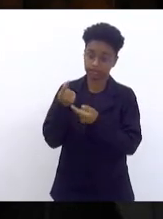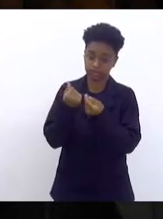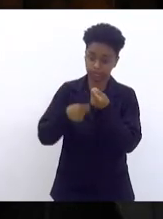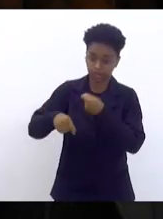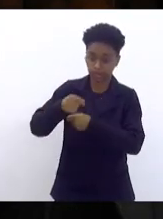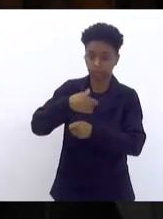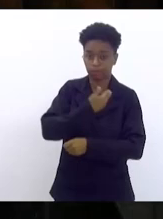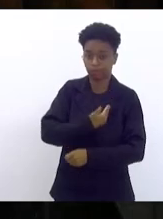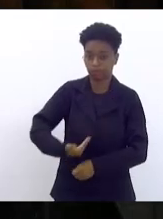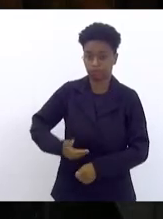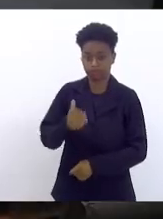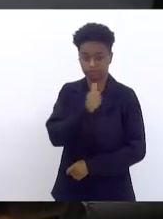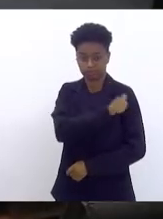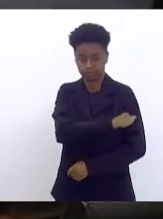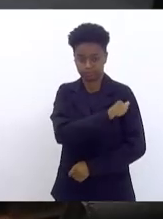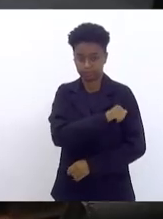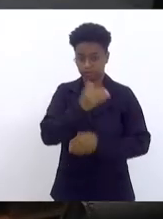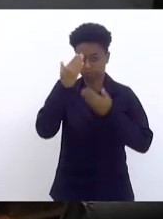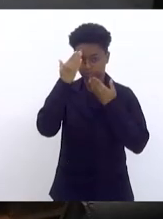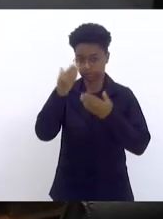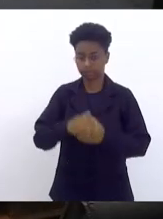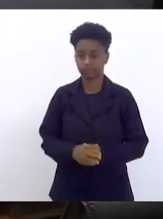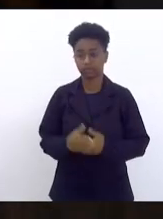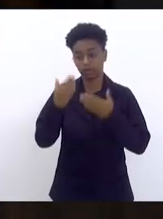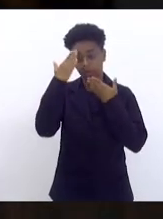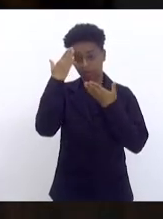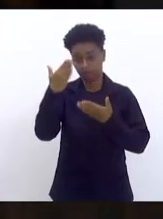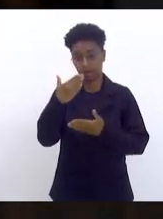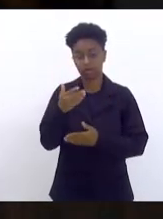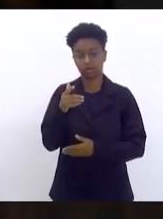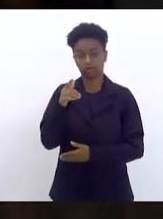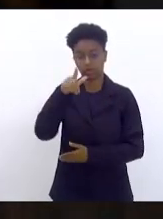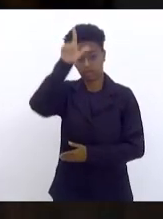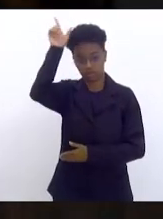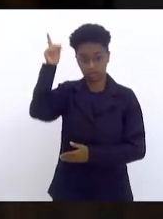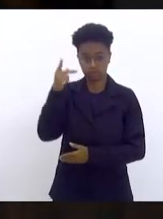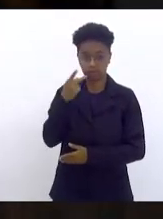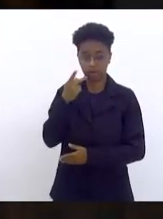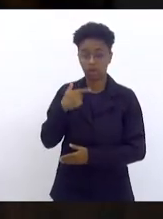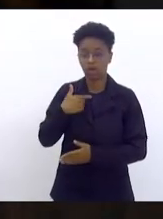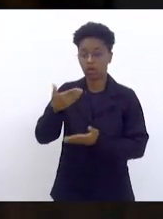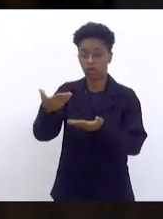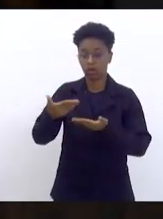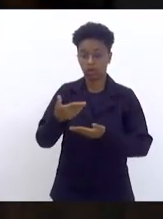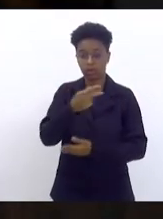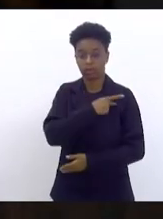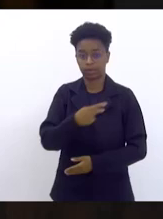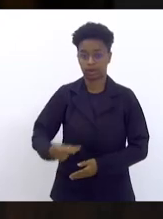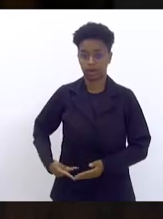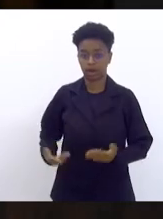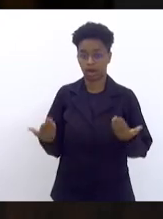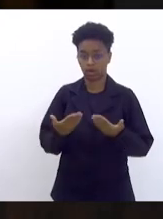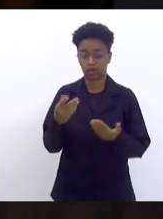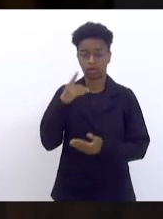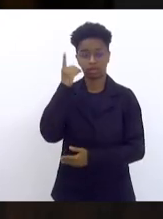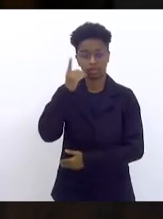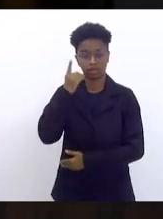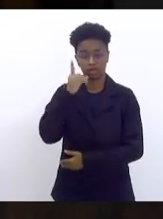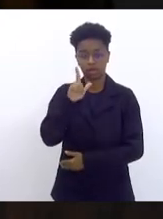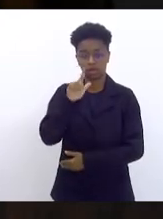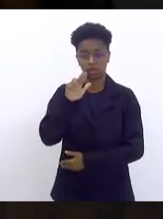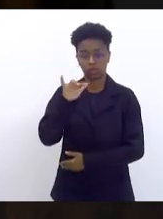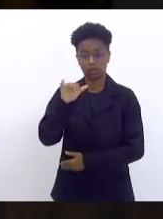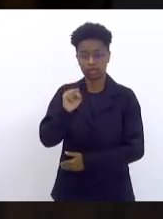do Rio de Janeiro. Muito obrigado, senhor. Obrigado, deputado Luiz Paulo. Convido para presidir a presente sessão o nobre deputado Luiz